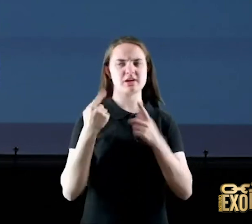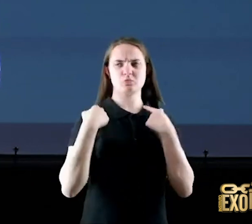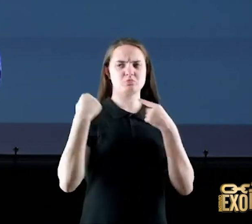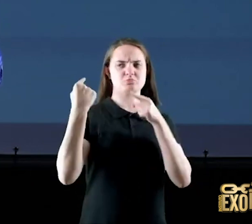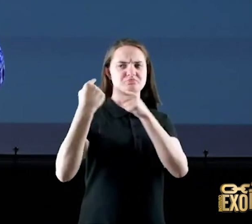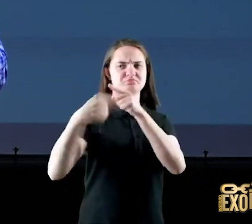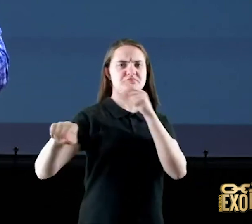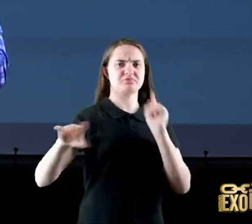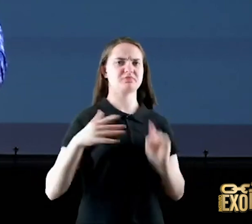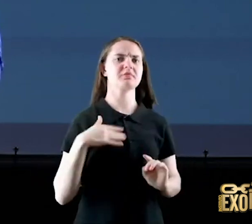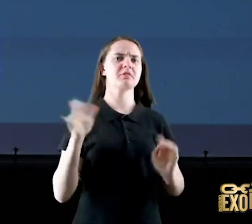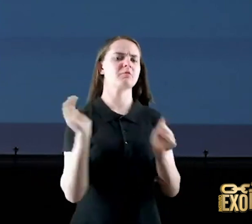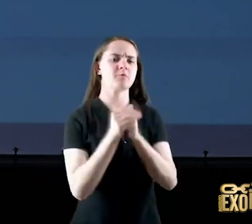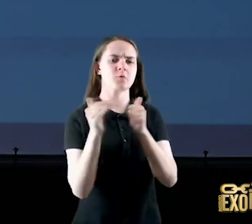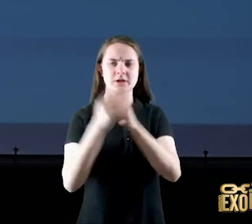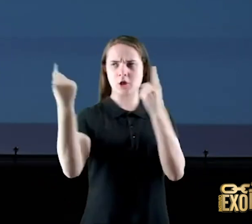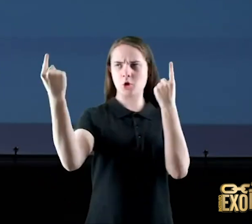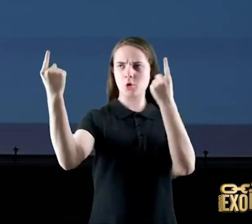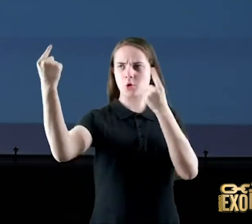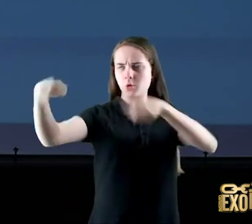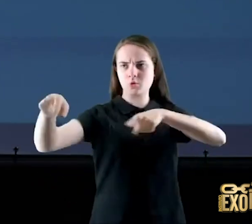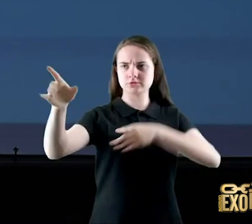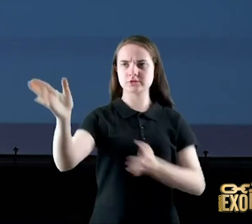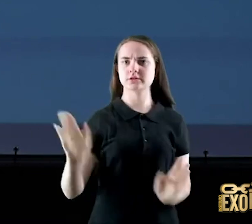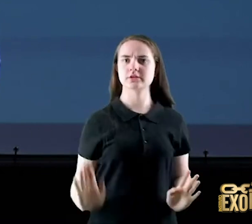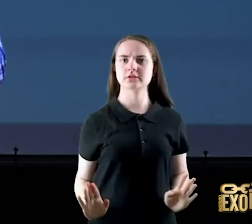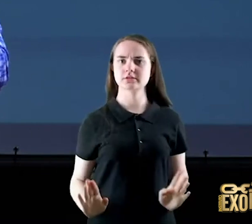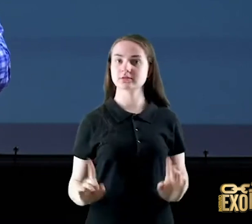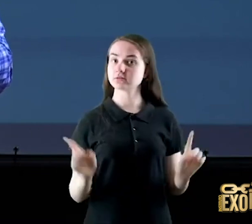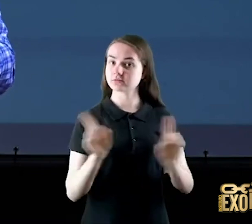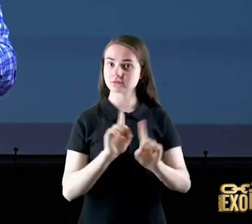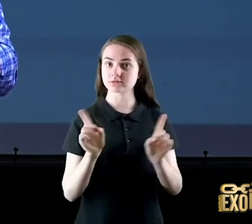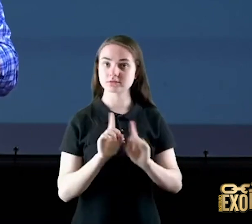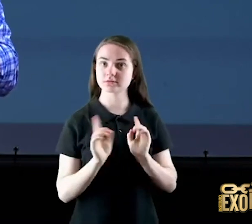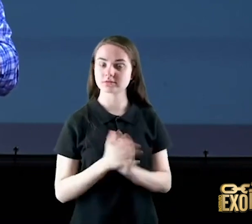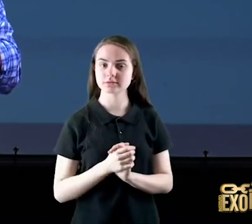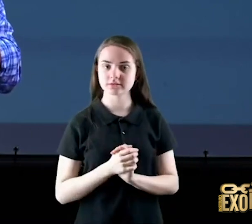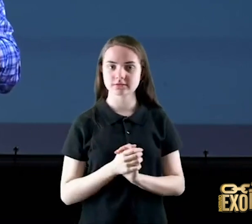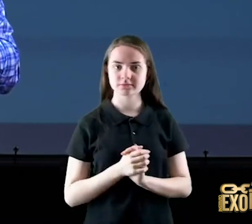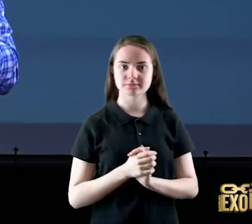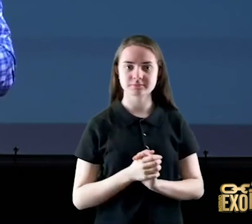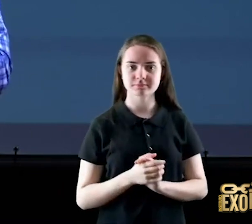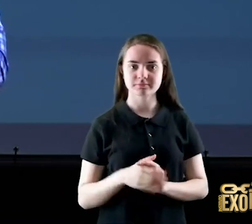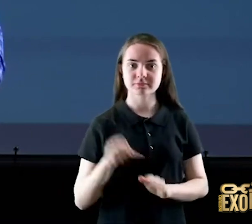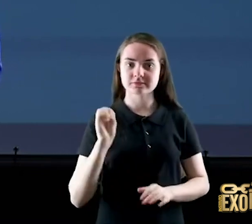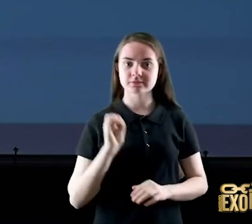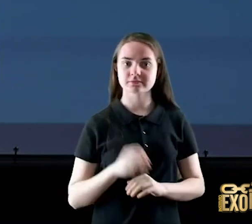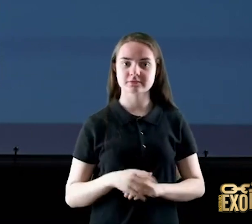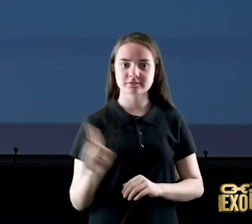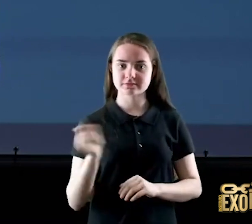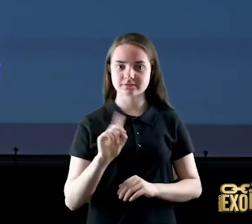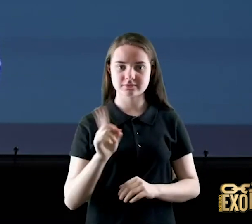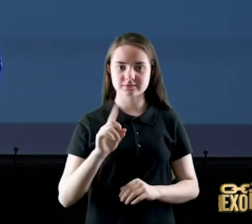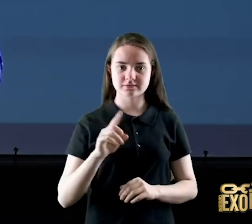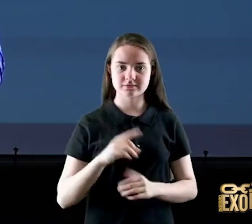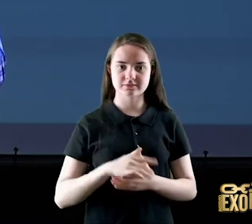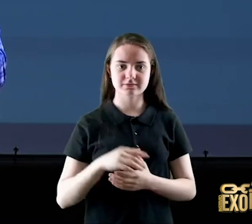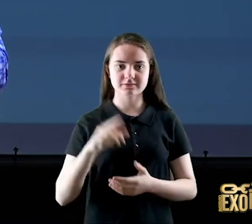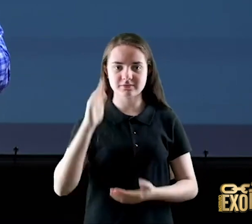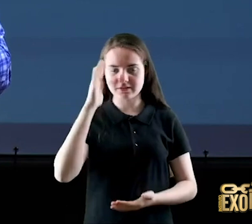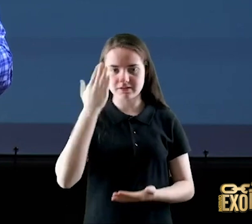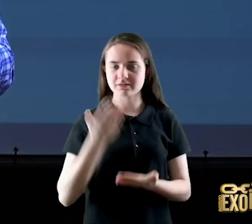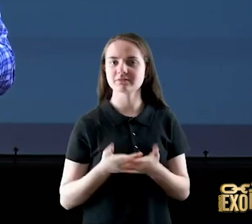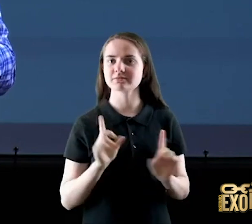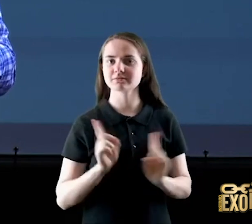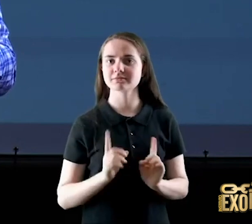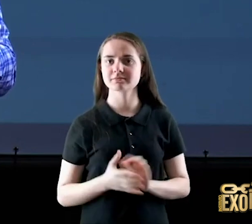não como diria o irmão Márcio Valadão que ele tem um canal engraçado no Instagram você não é crente não meu irmão vocês